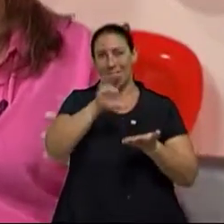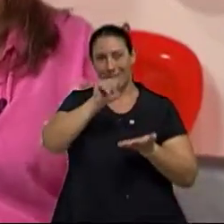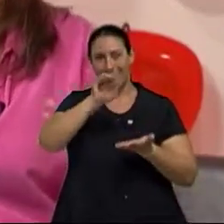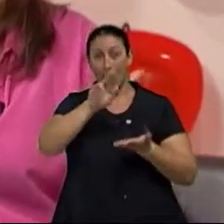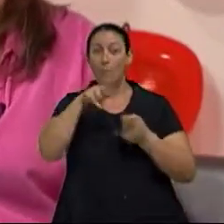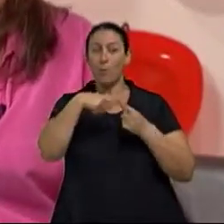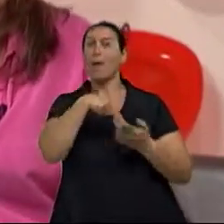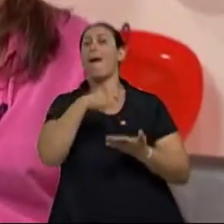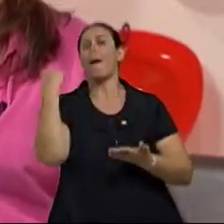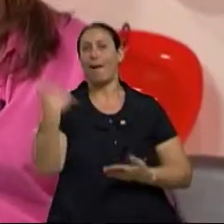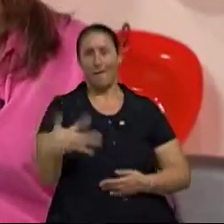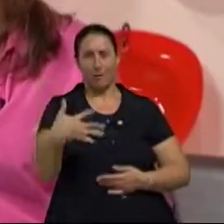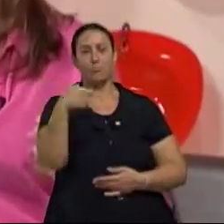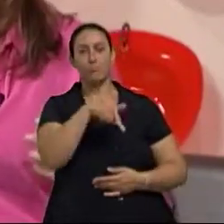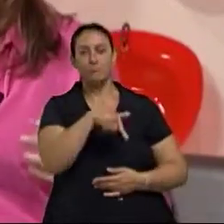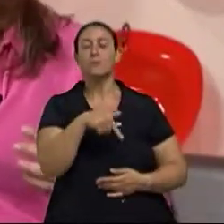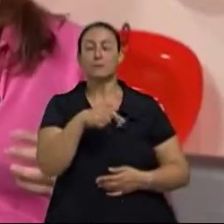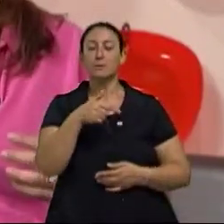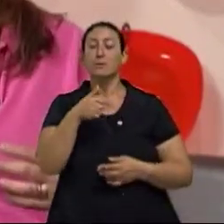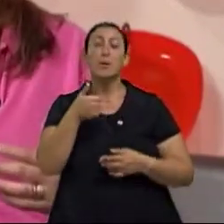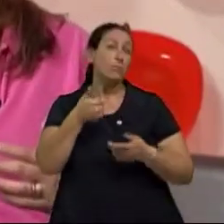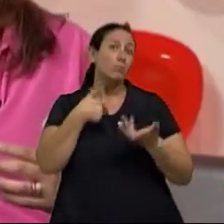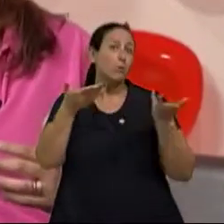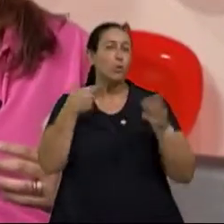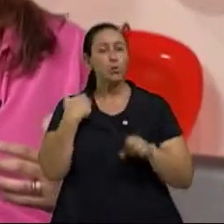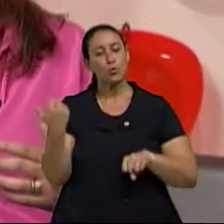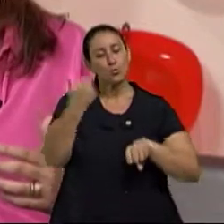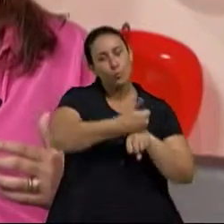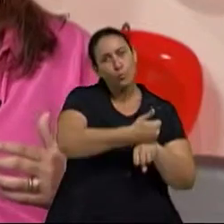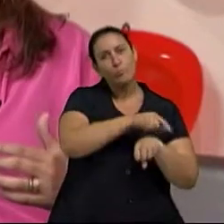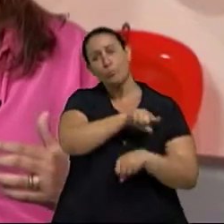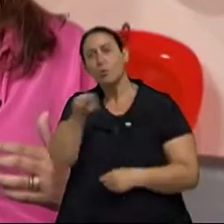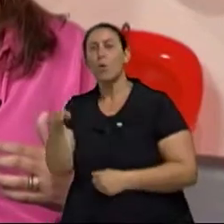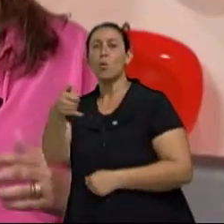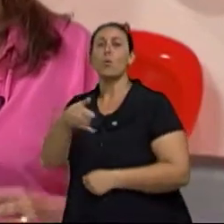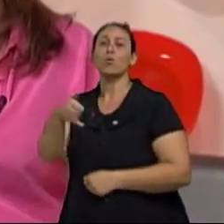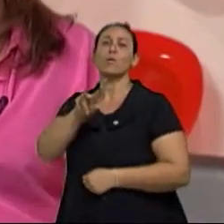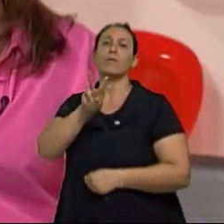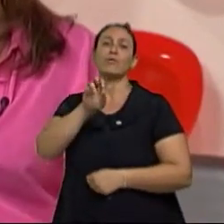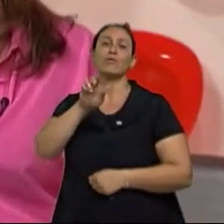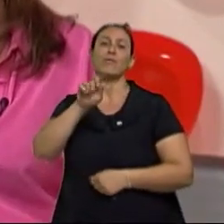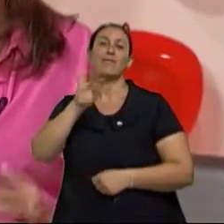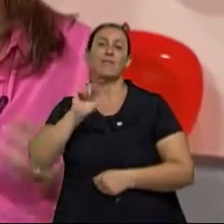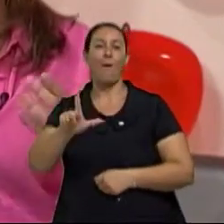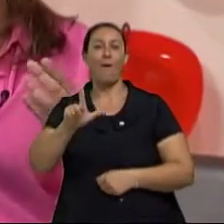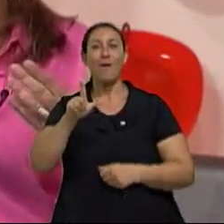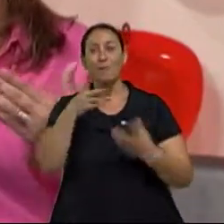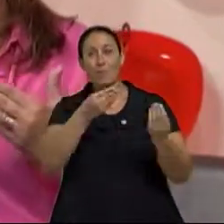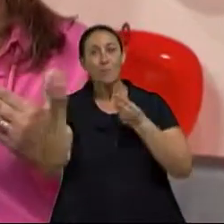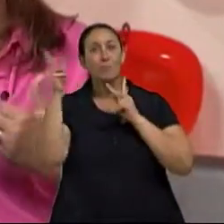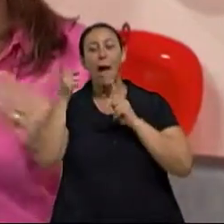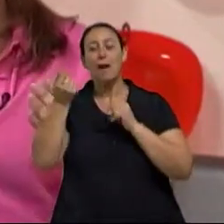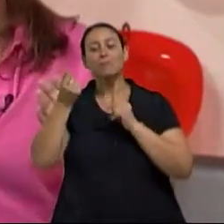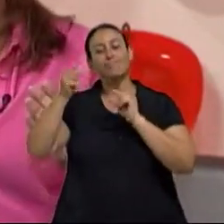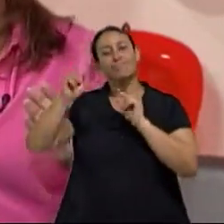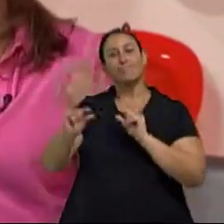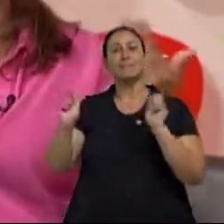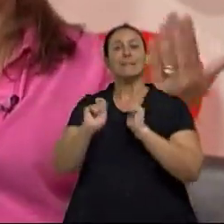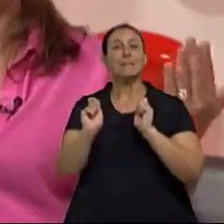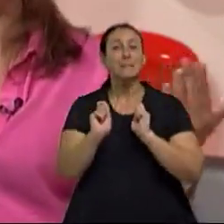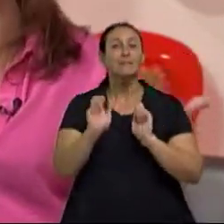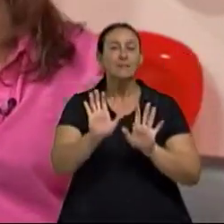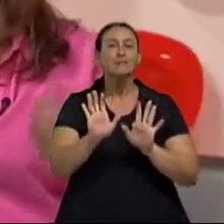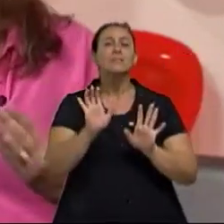que é um ingrediente mais caro, eu substituo por gordura. Então, assim, um chocolate, se você